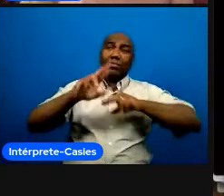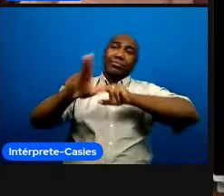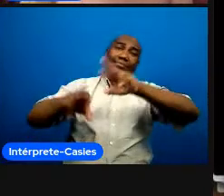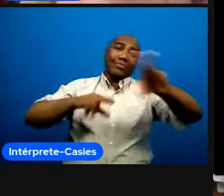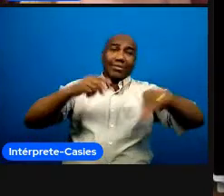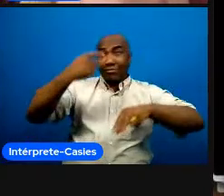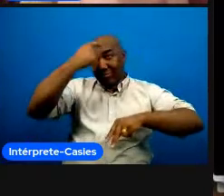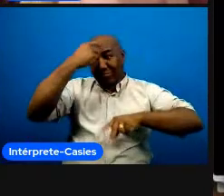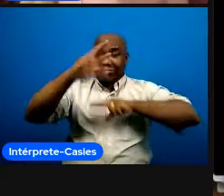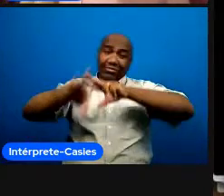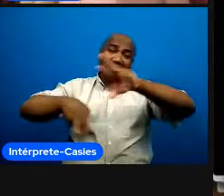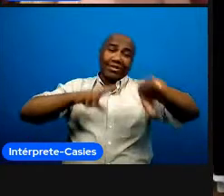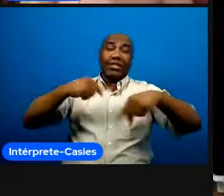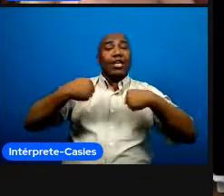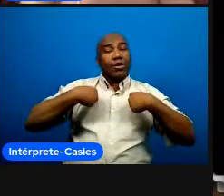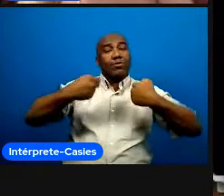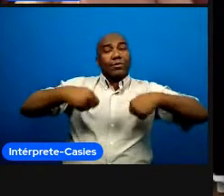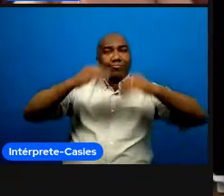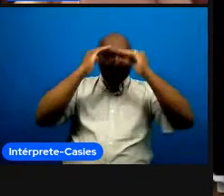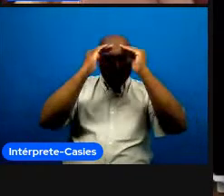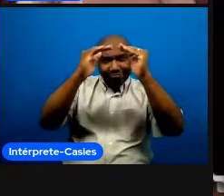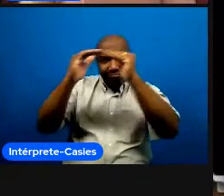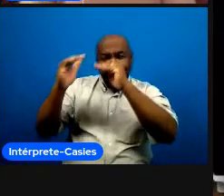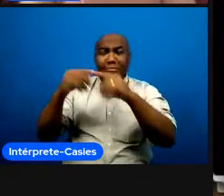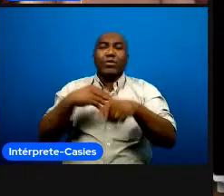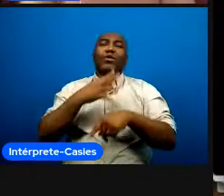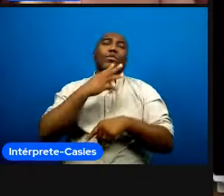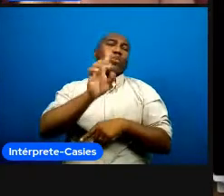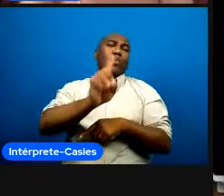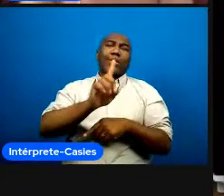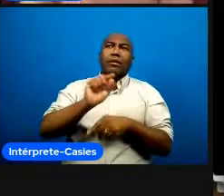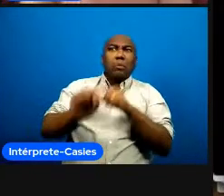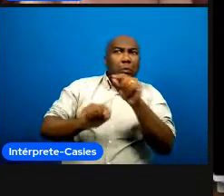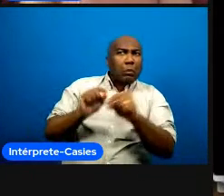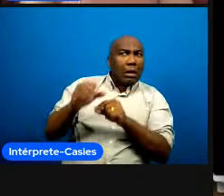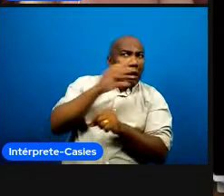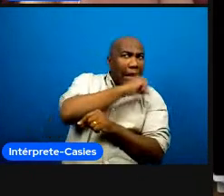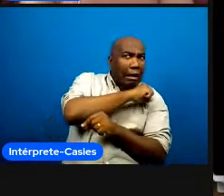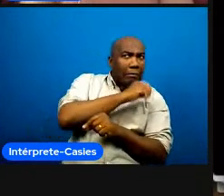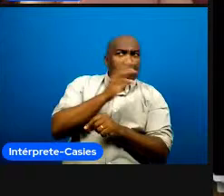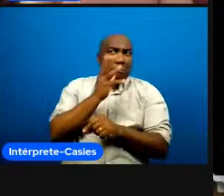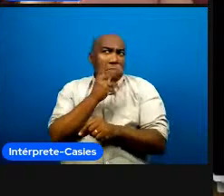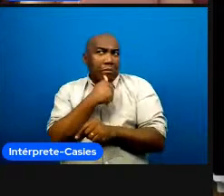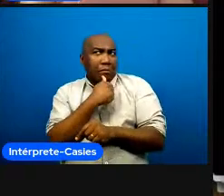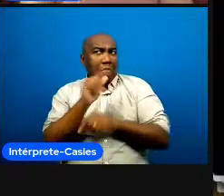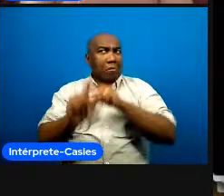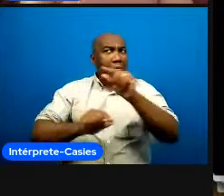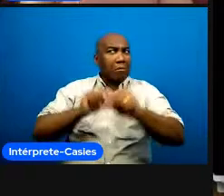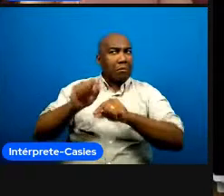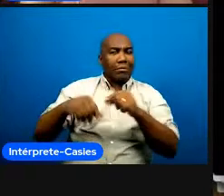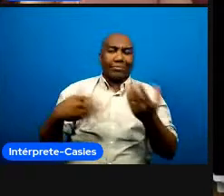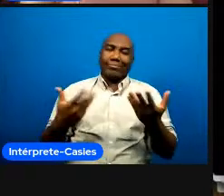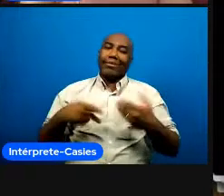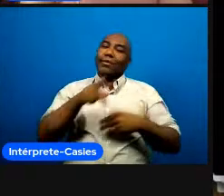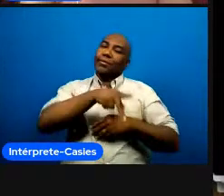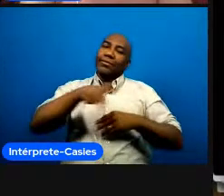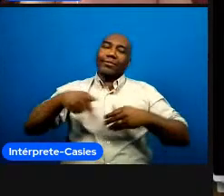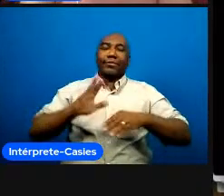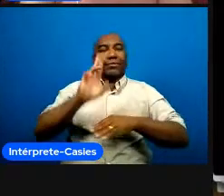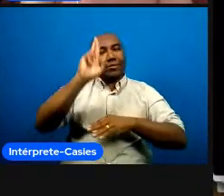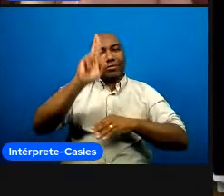especialistas em gerar contribuições a partir da mediação do esporte e aí vocês me deram aqui um conjunto de competências